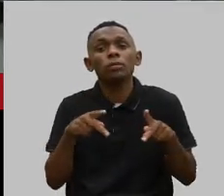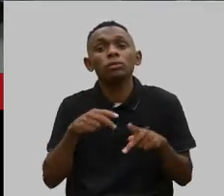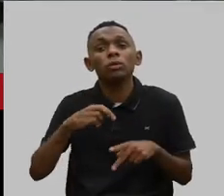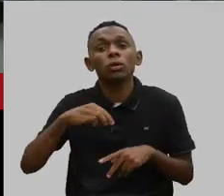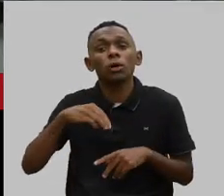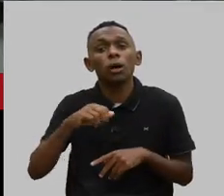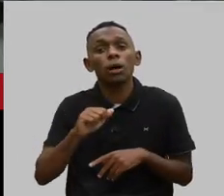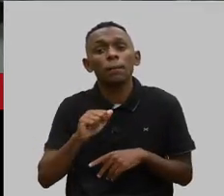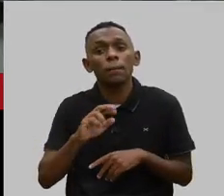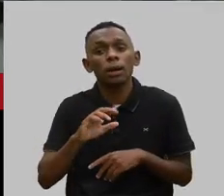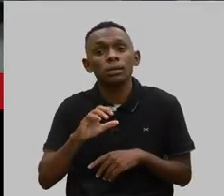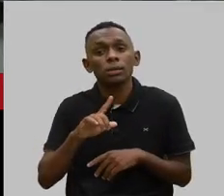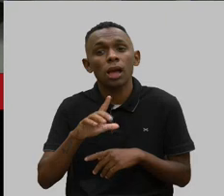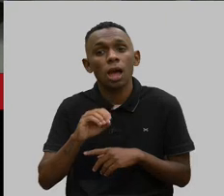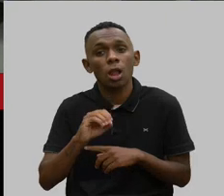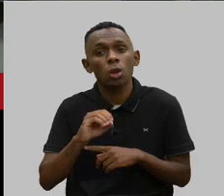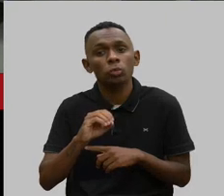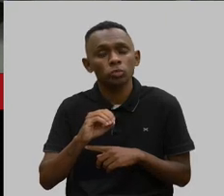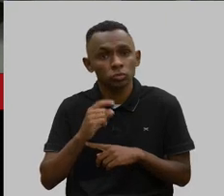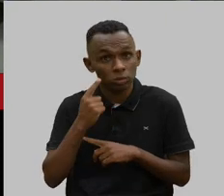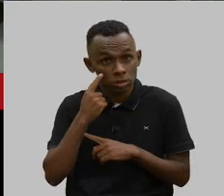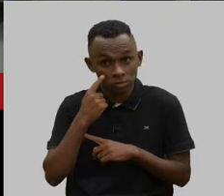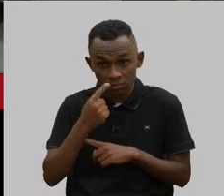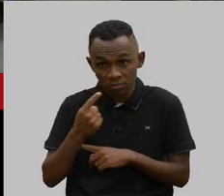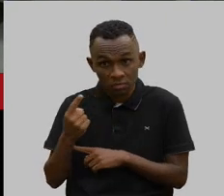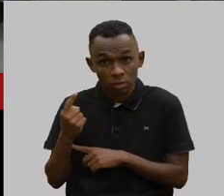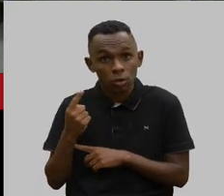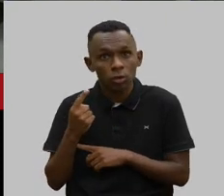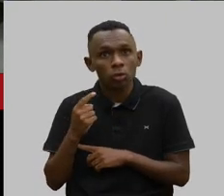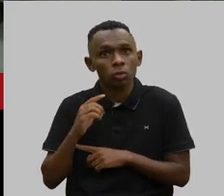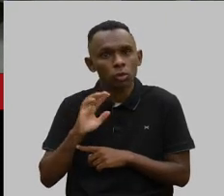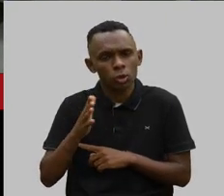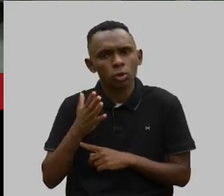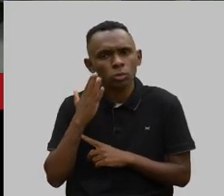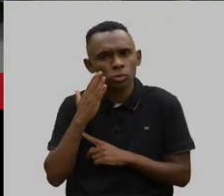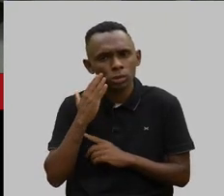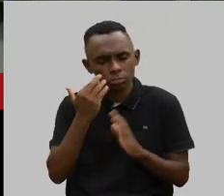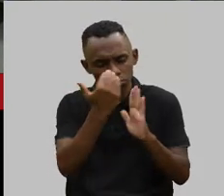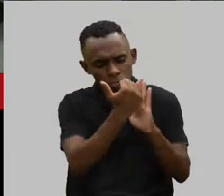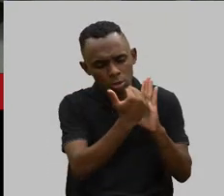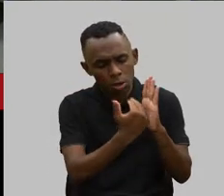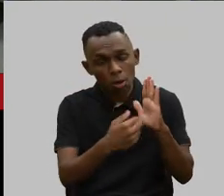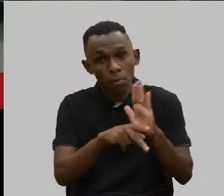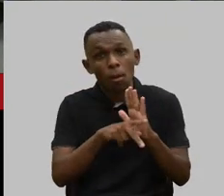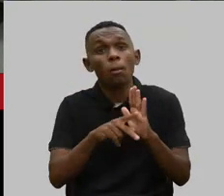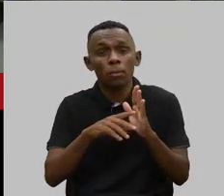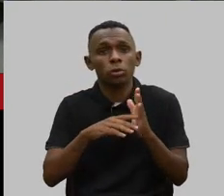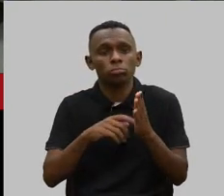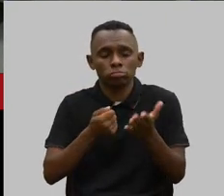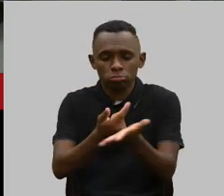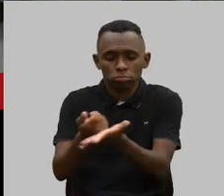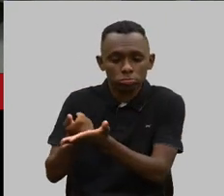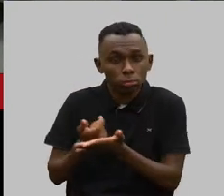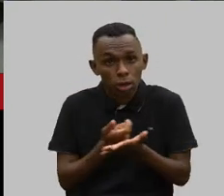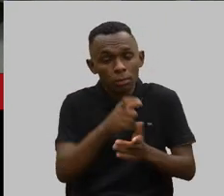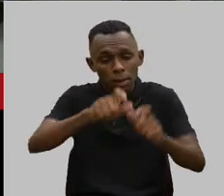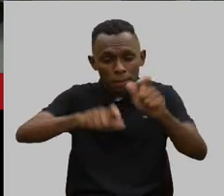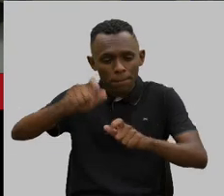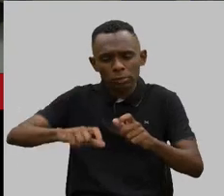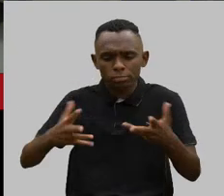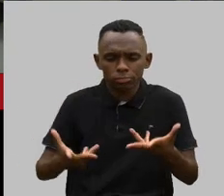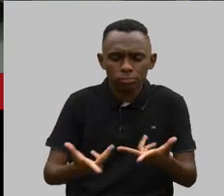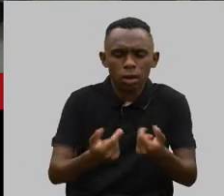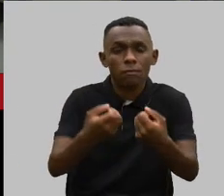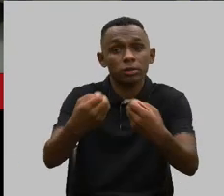Gente, Marcelo, vocês viram como eu sei tudo de Código de Defesa do Consumidor? É porque foi esse homem maravilhoso que me